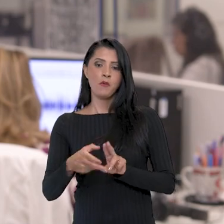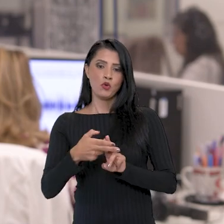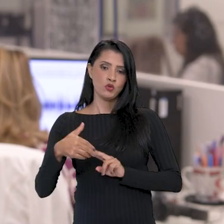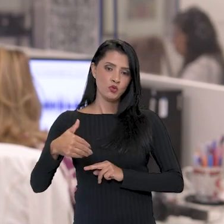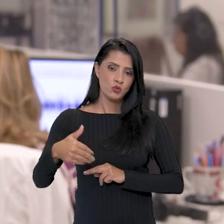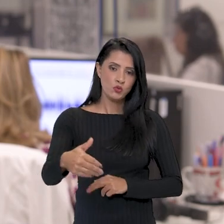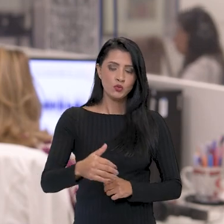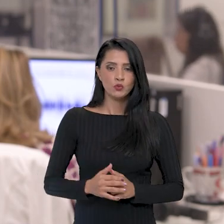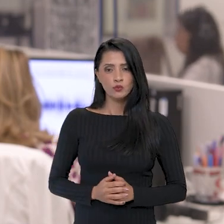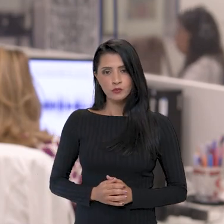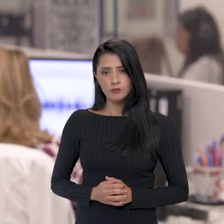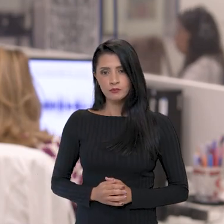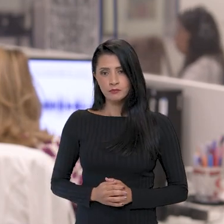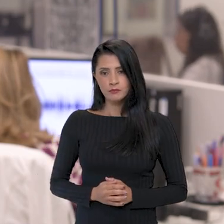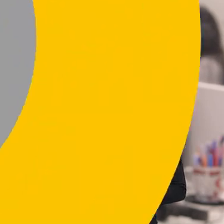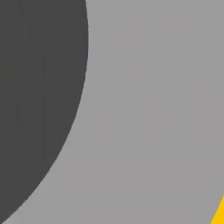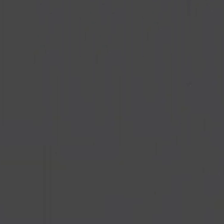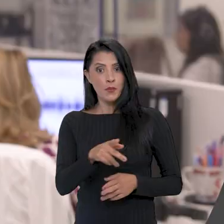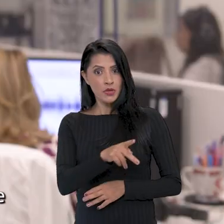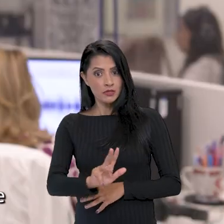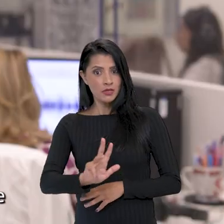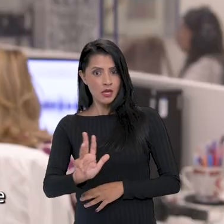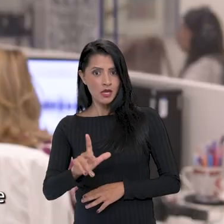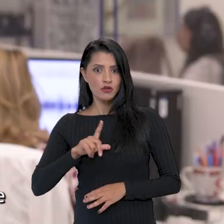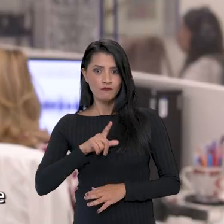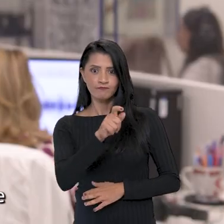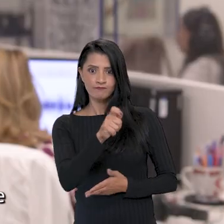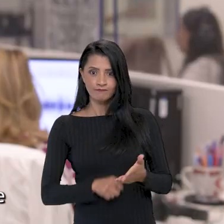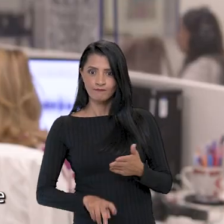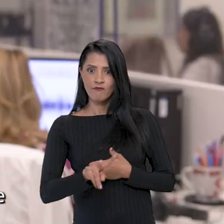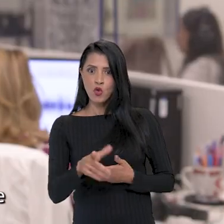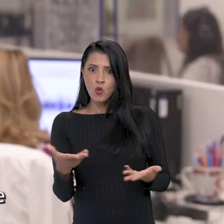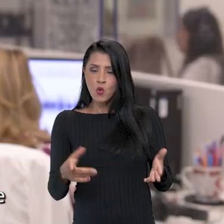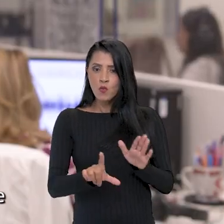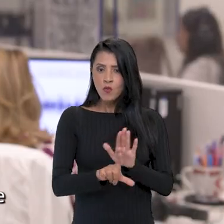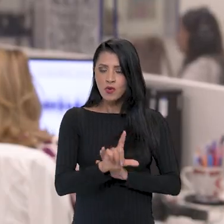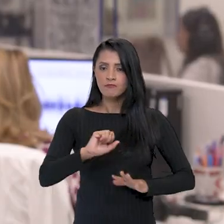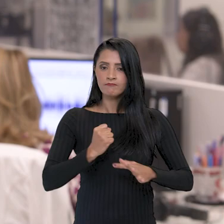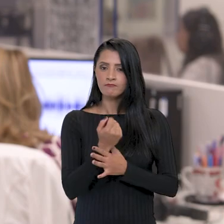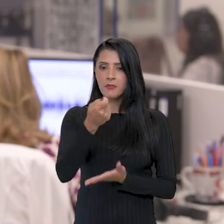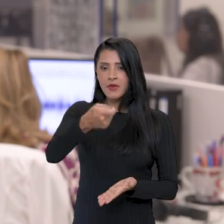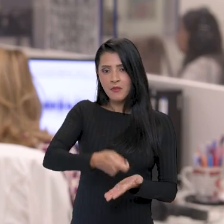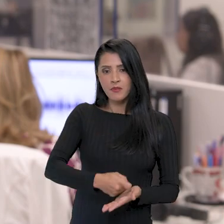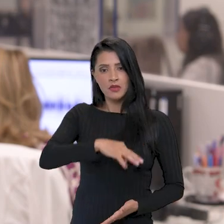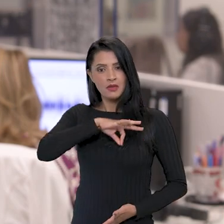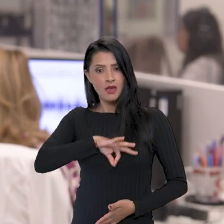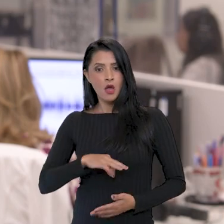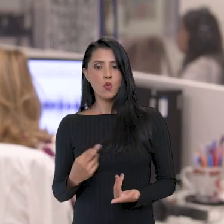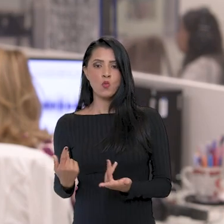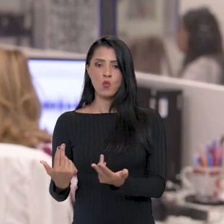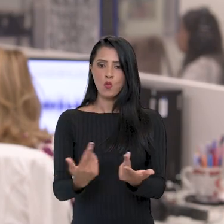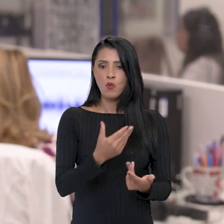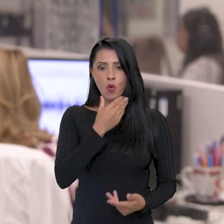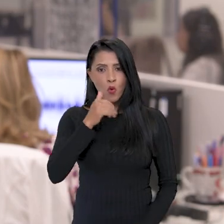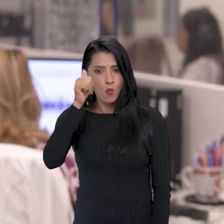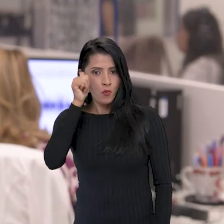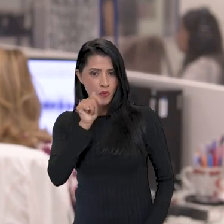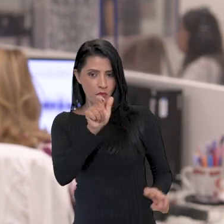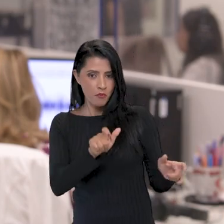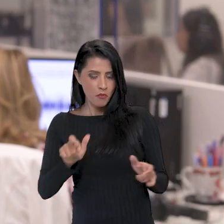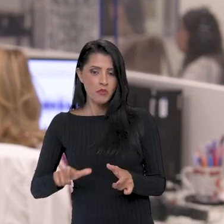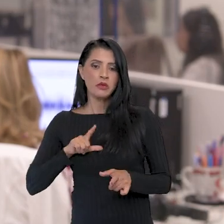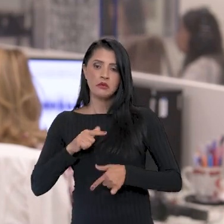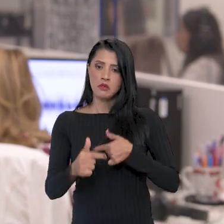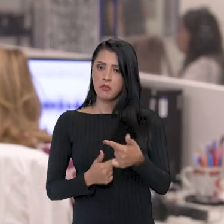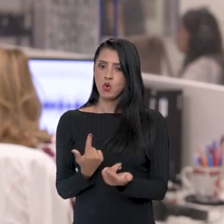federal para o SUS nos próximos anos. E o presidente Lula vai estacionar hoje a lei que garante o pagamento de salários iguais para